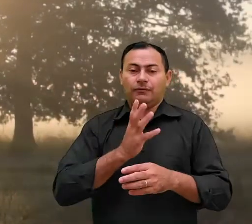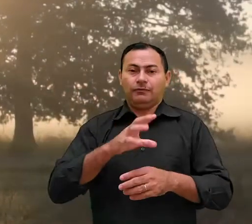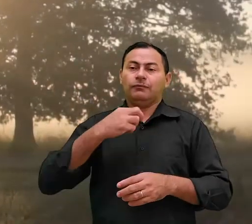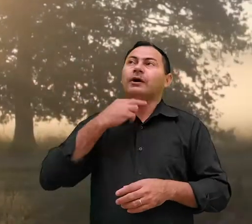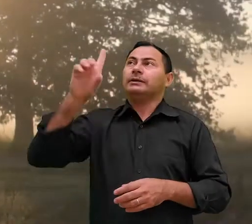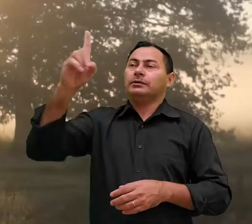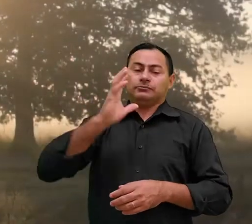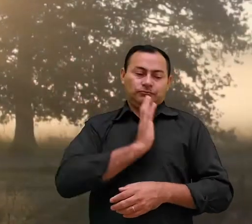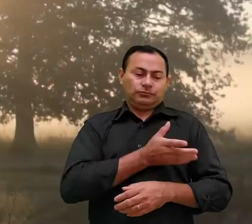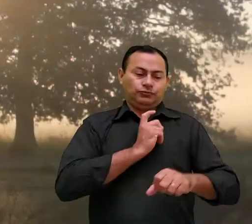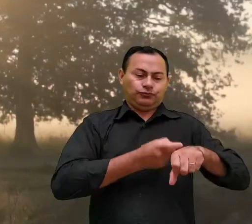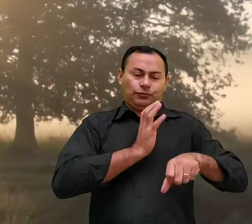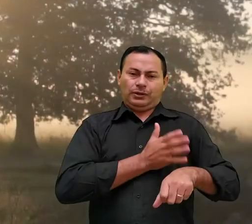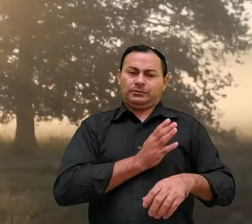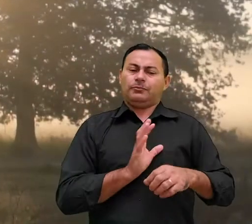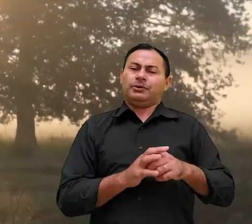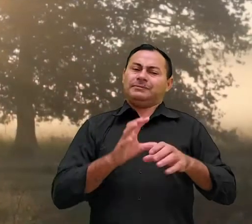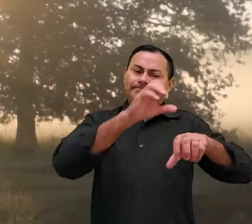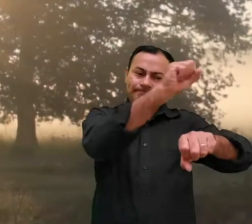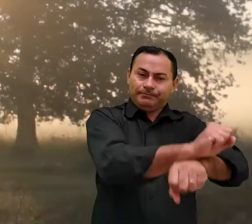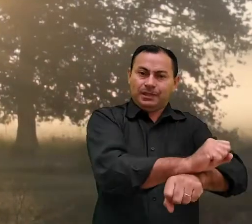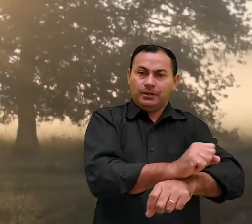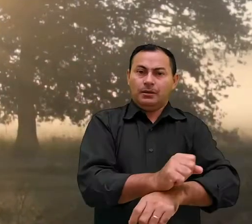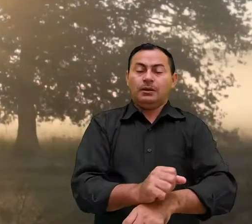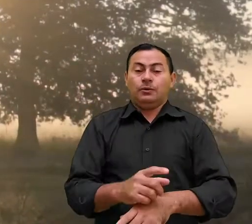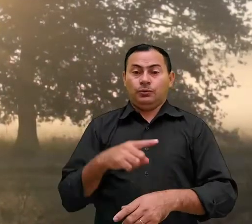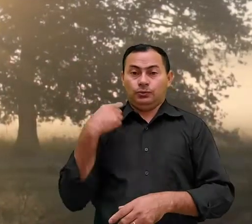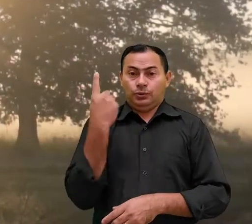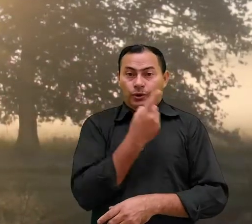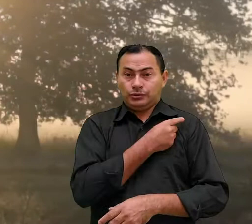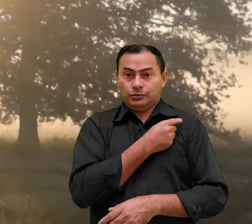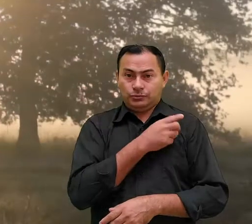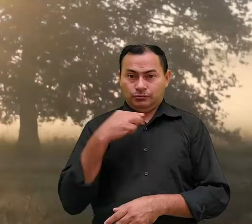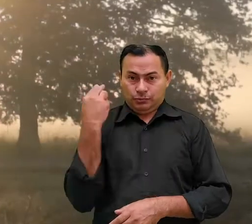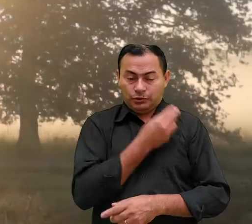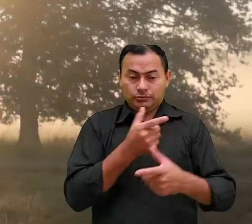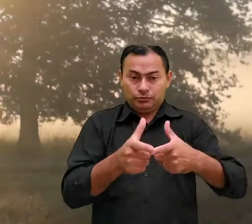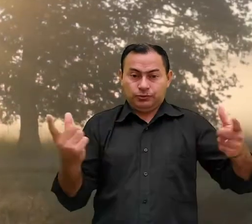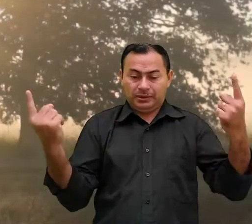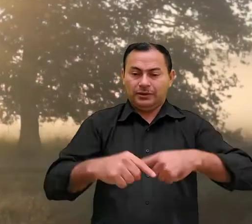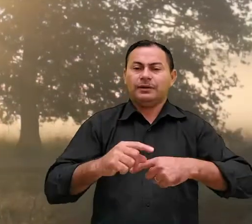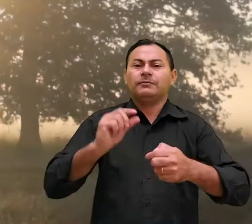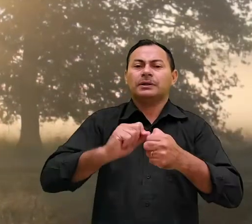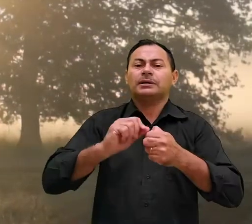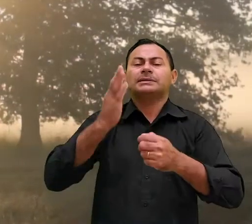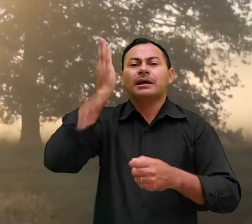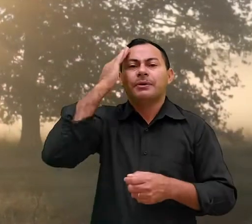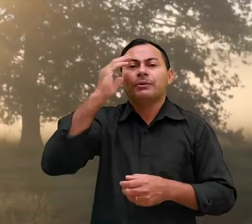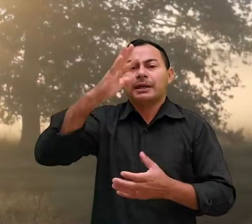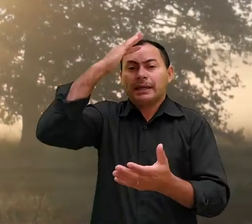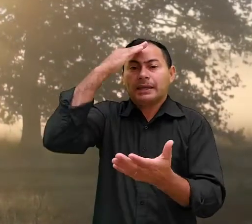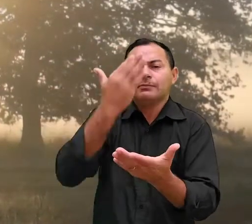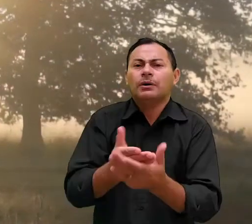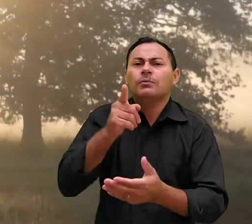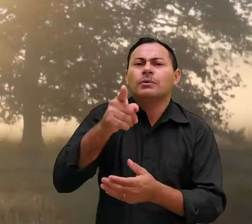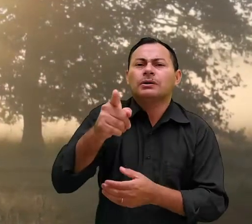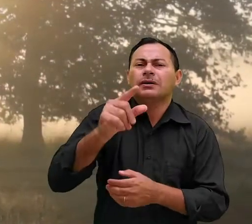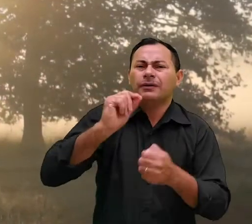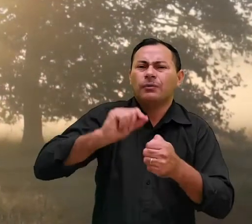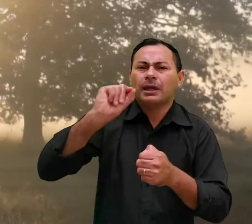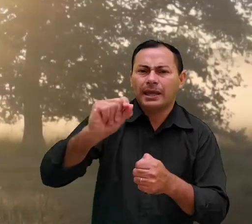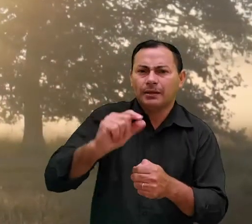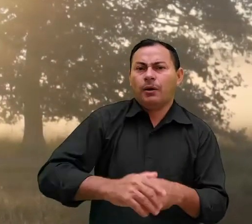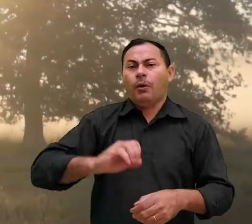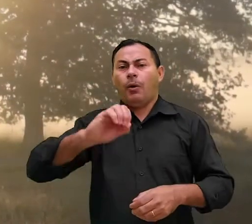corações porque isso os condenará um dos nossos maiores desafios é saber o que fazer com aquilo que queremos o que você faz